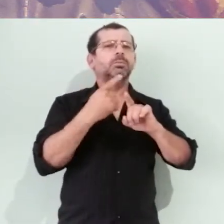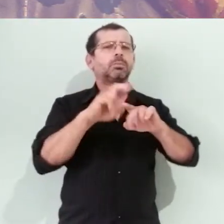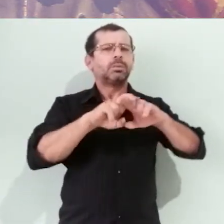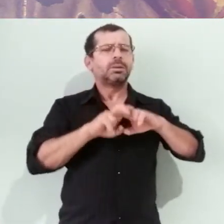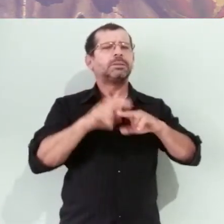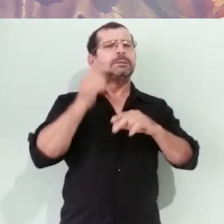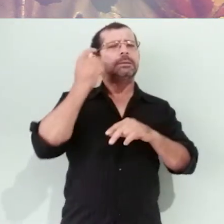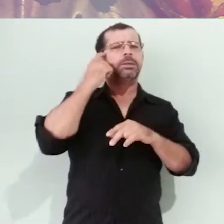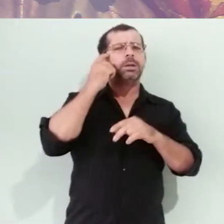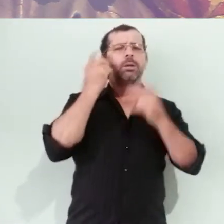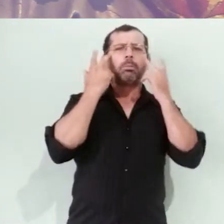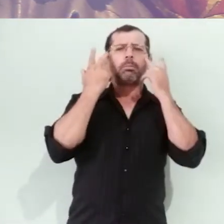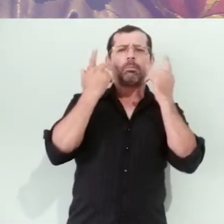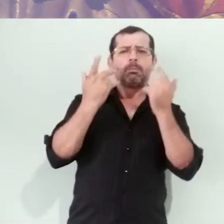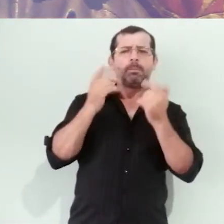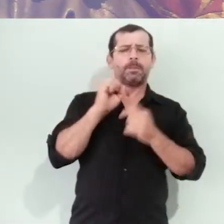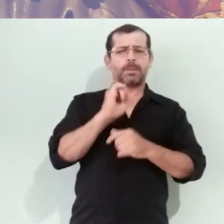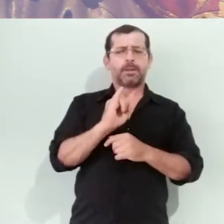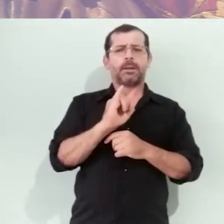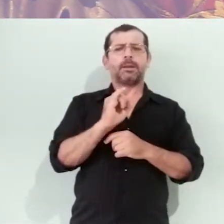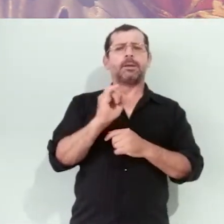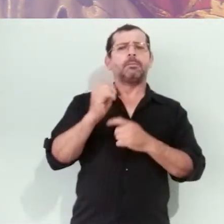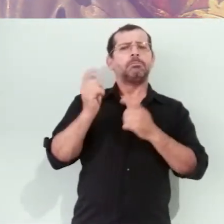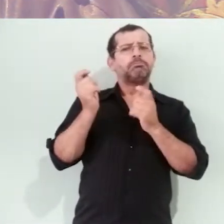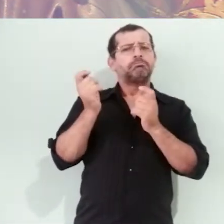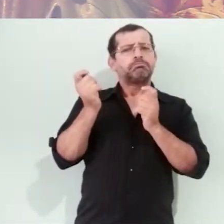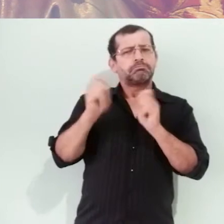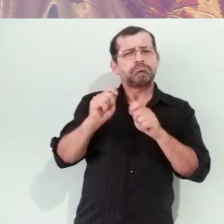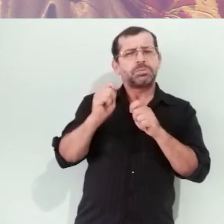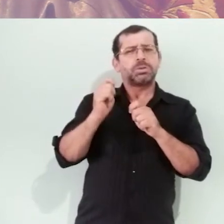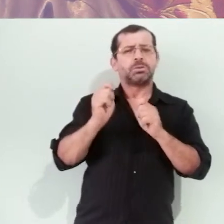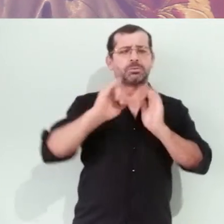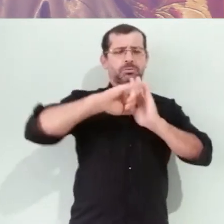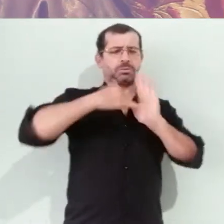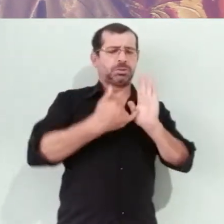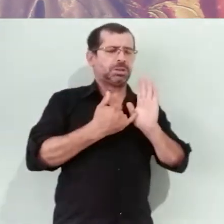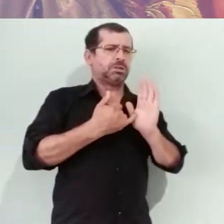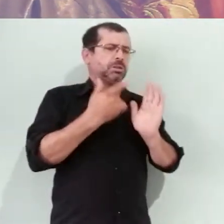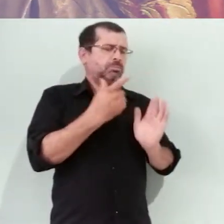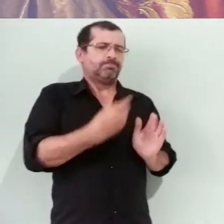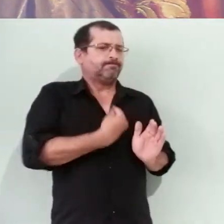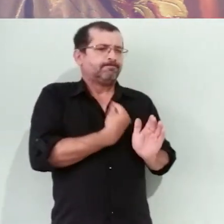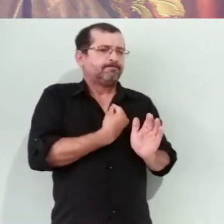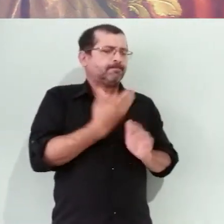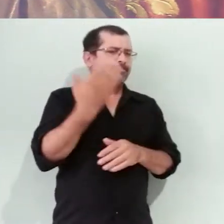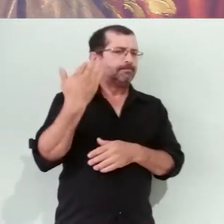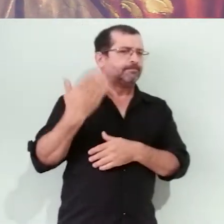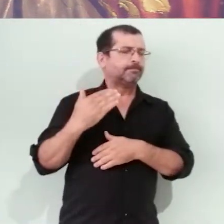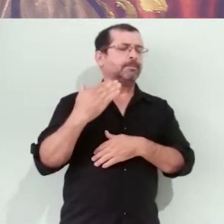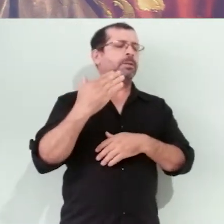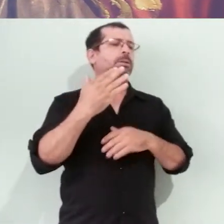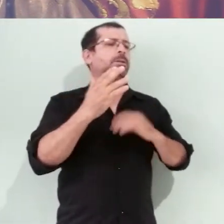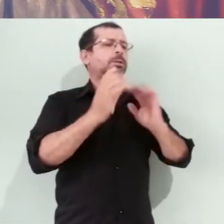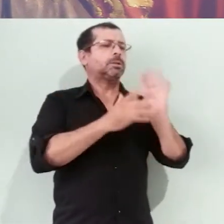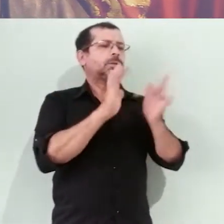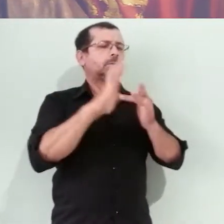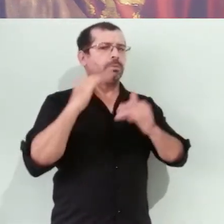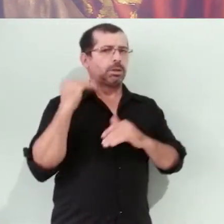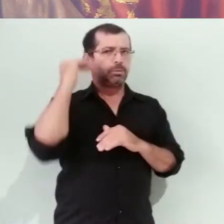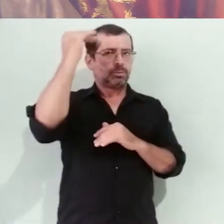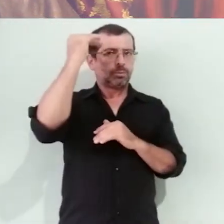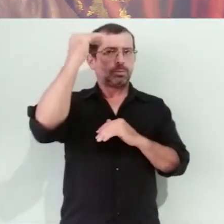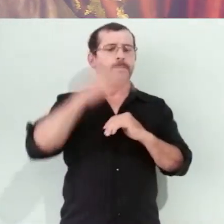Se é bem provável José já não estivesse vivo, na época de Jesus adulto, Então,